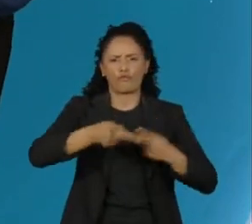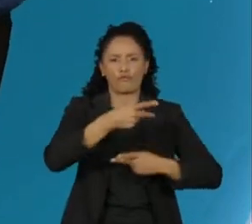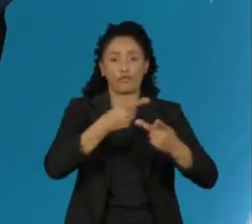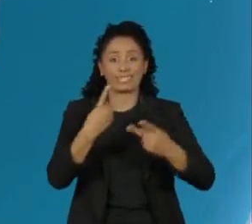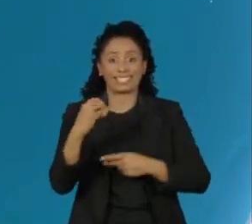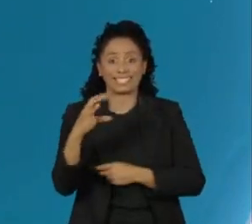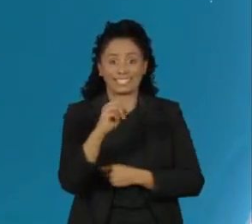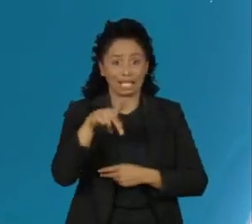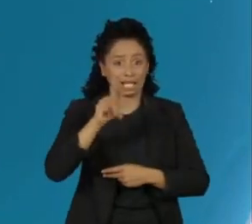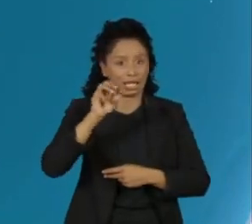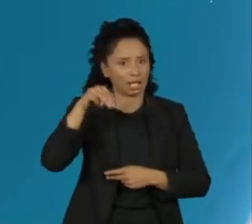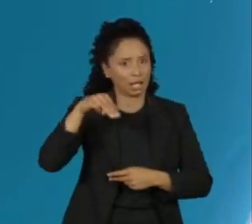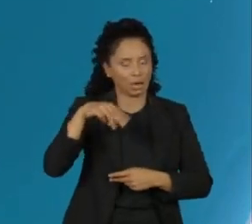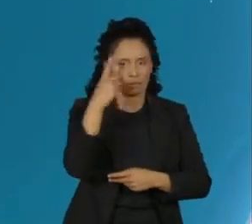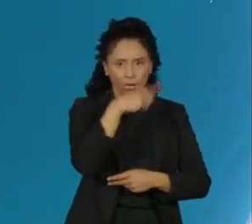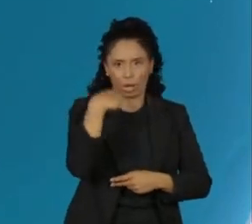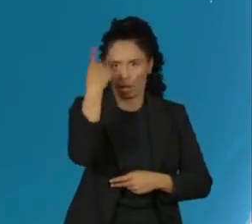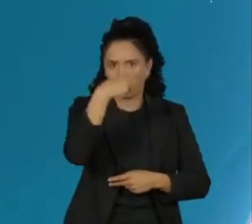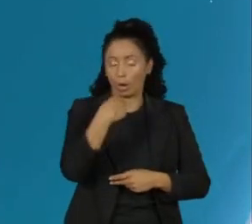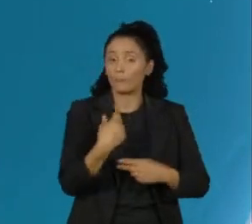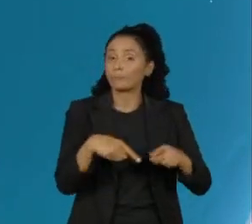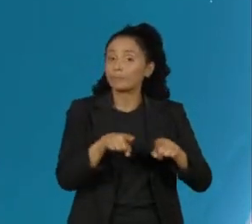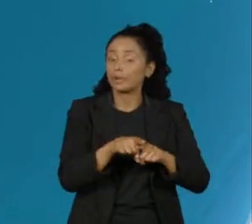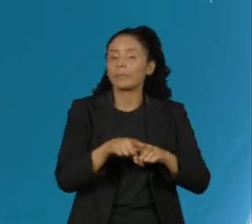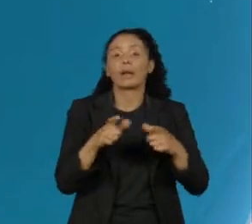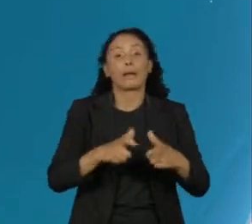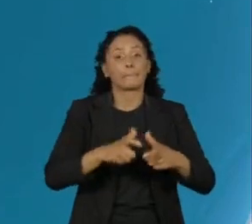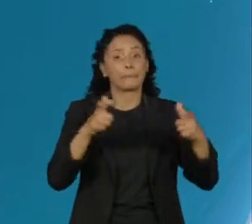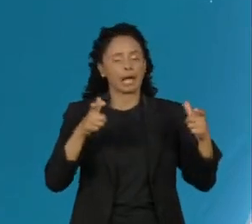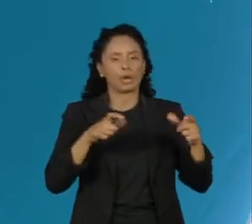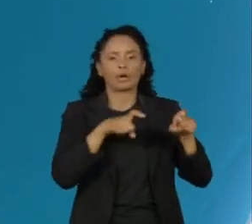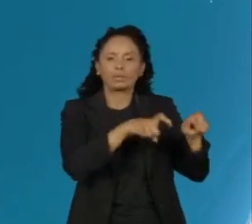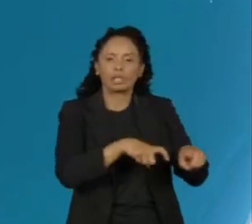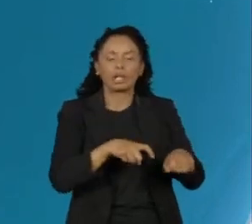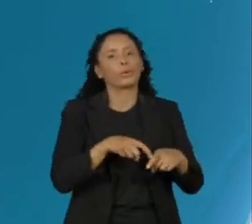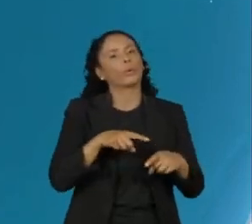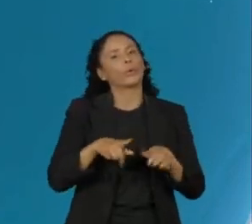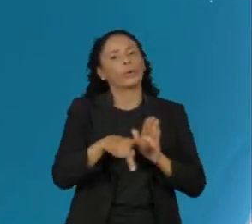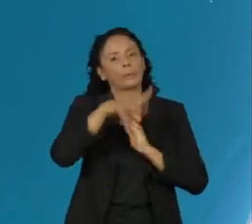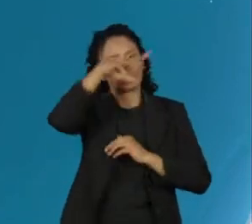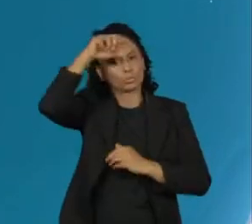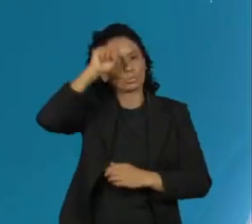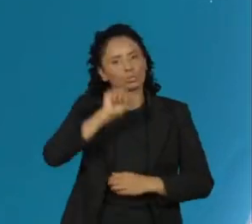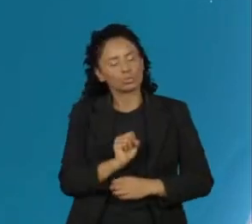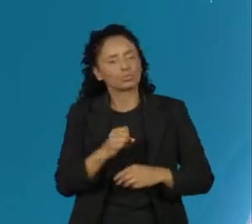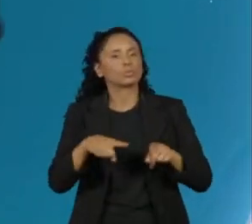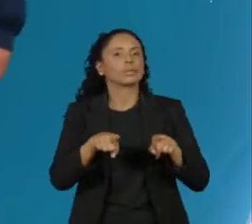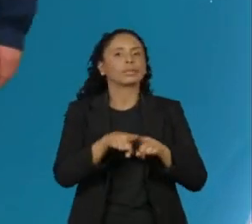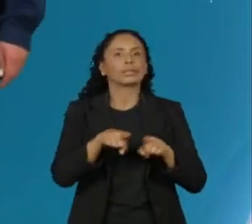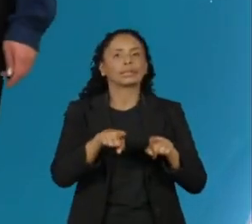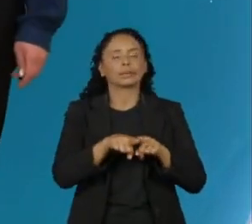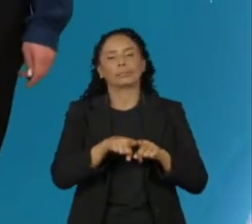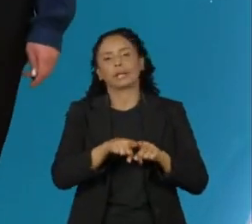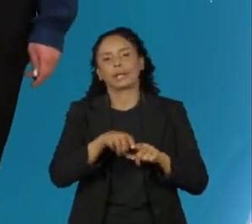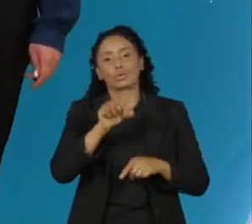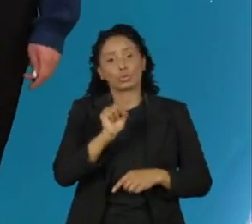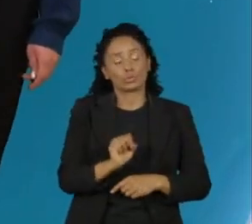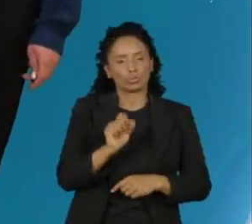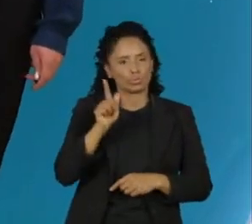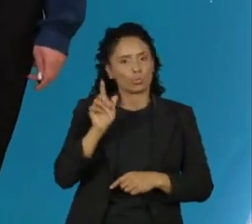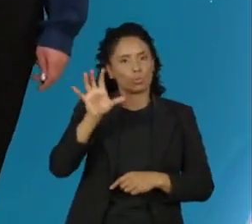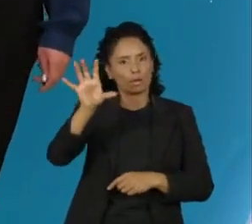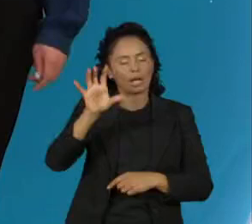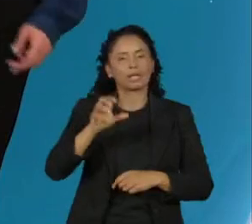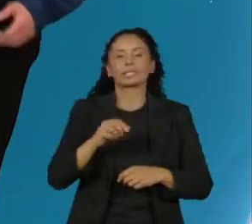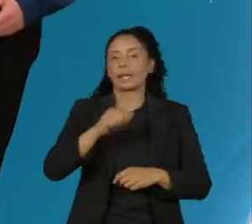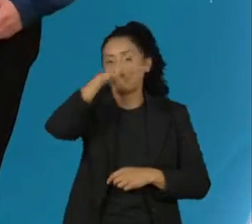km por hora. Hoje a maior parte do interior de São Paulo, Mato Grosso do Sul, Sul de Goiás e grande parte do estado de Mato Grosso com tempo